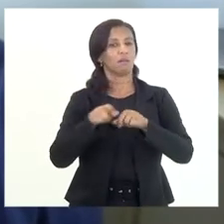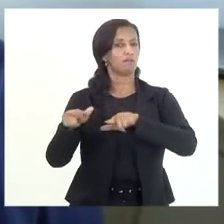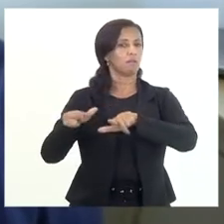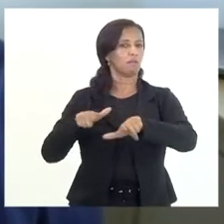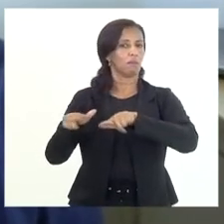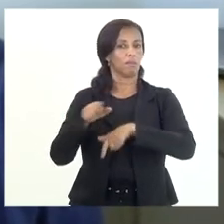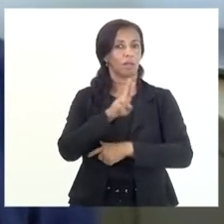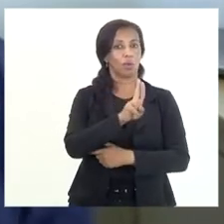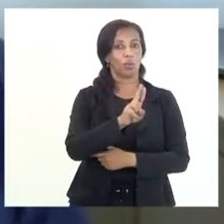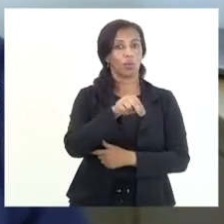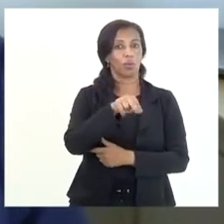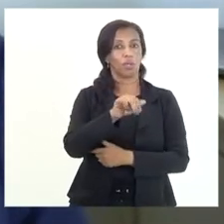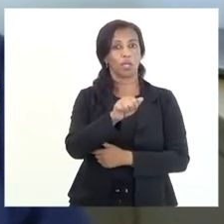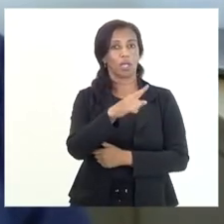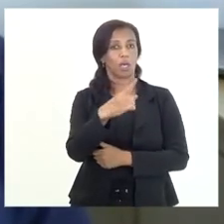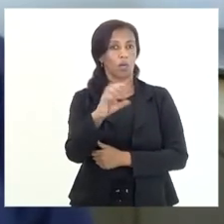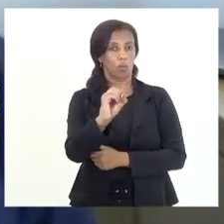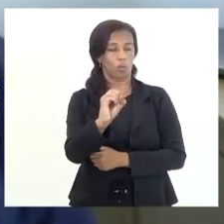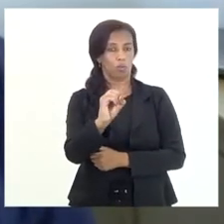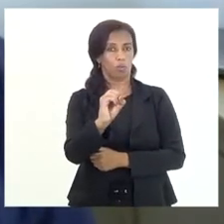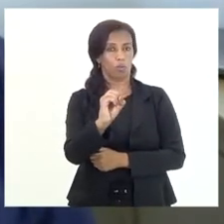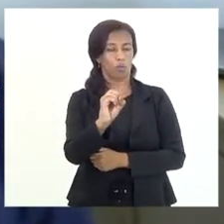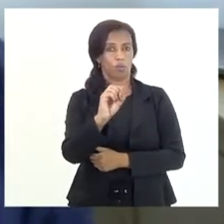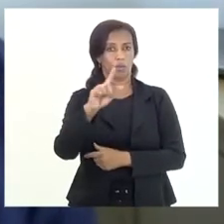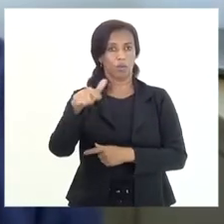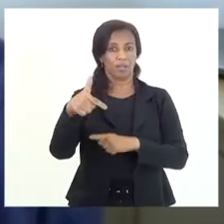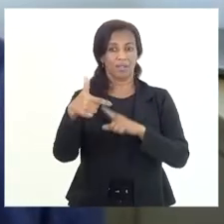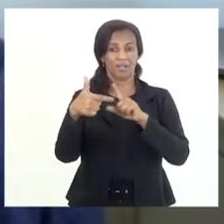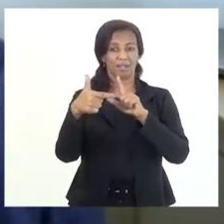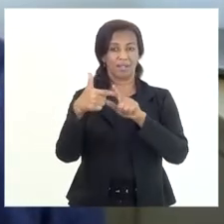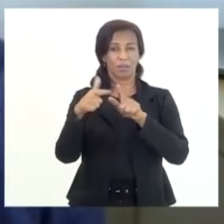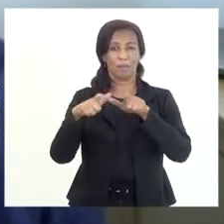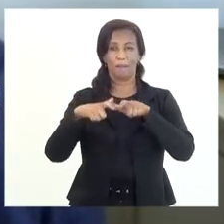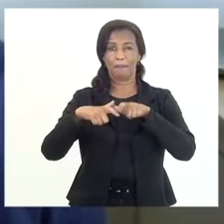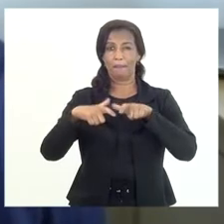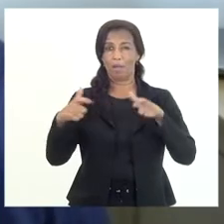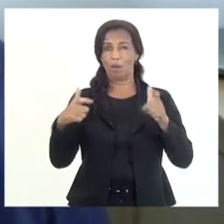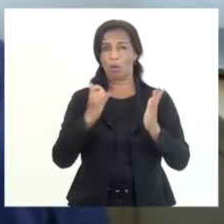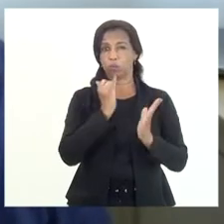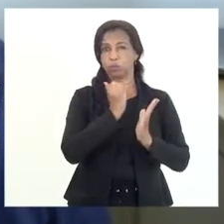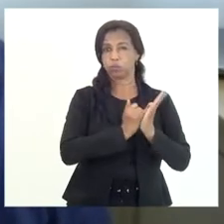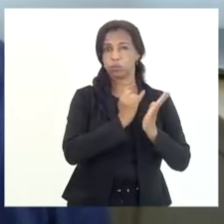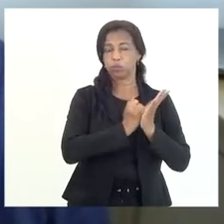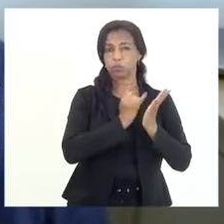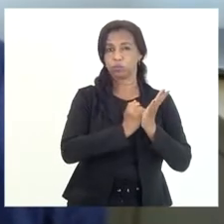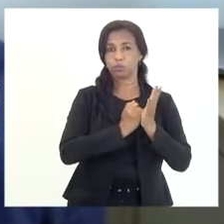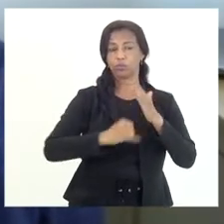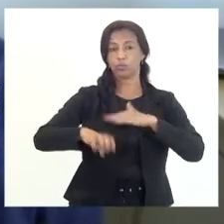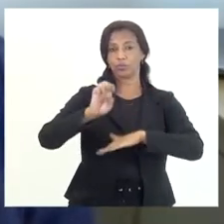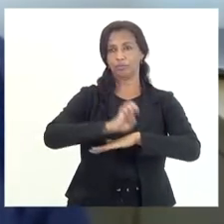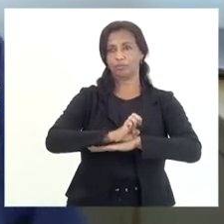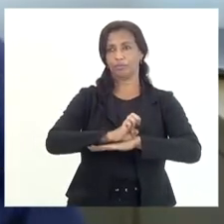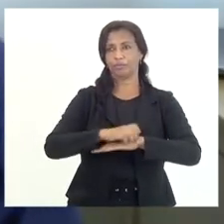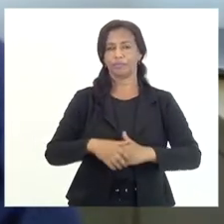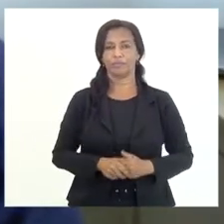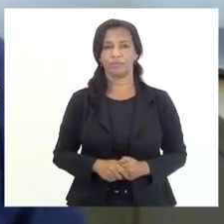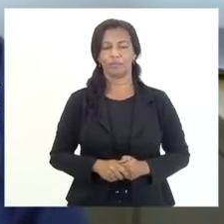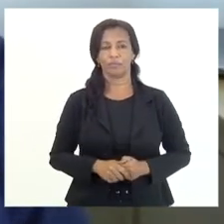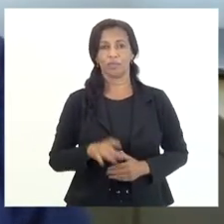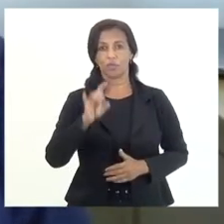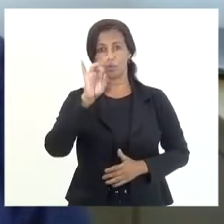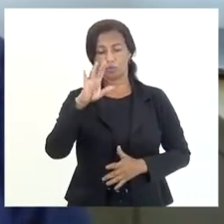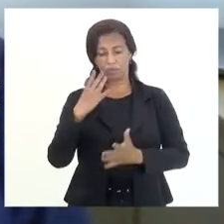É a União. E é a segunda maior receita do Estado, que só